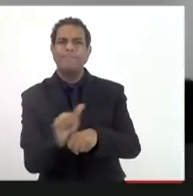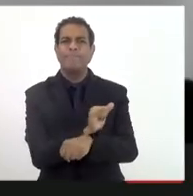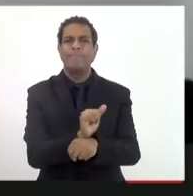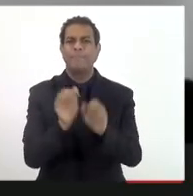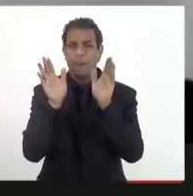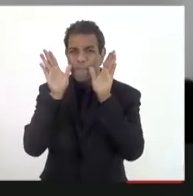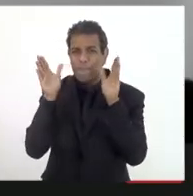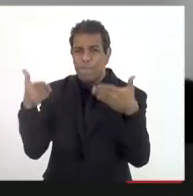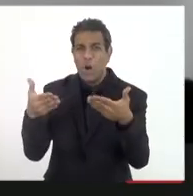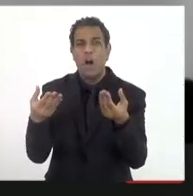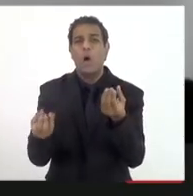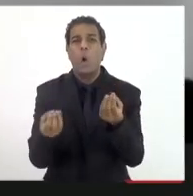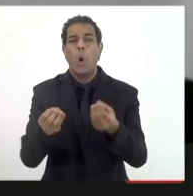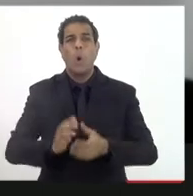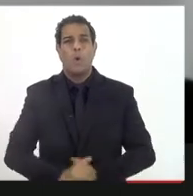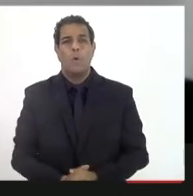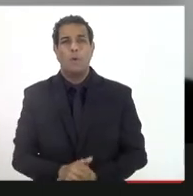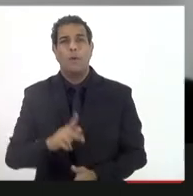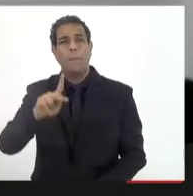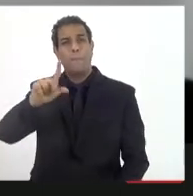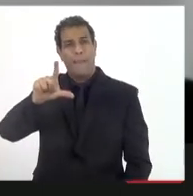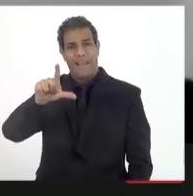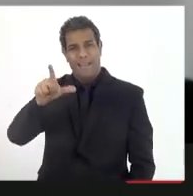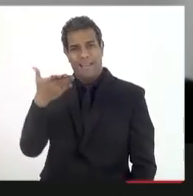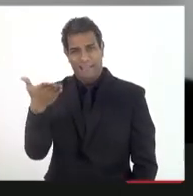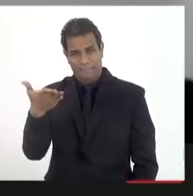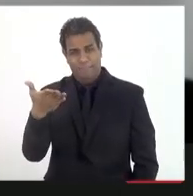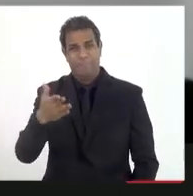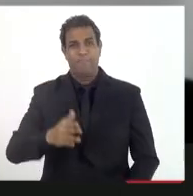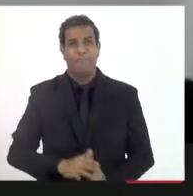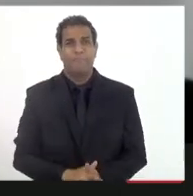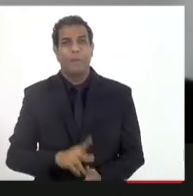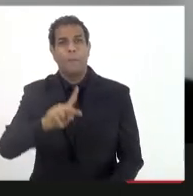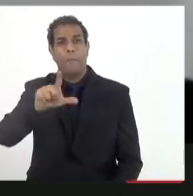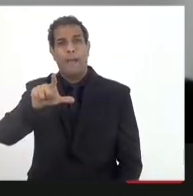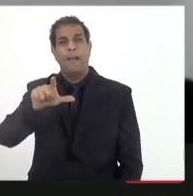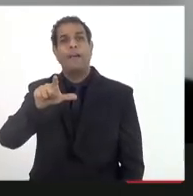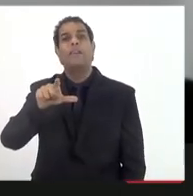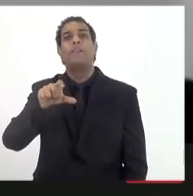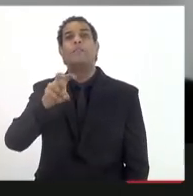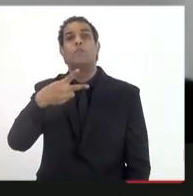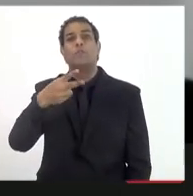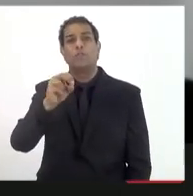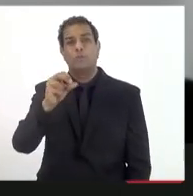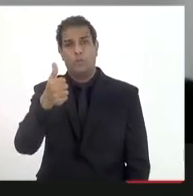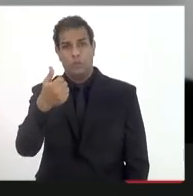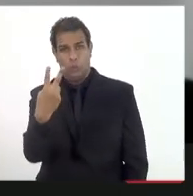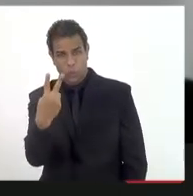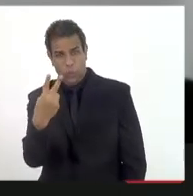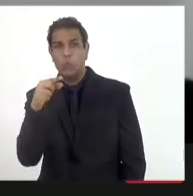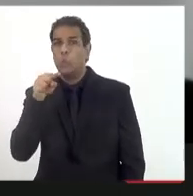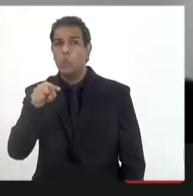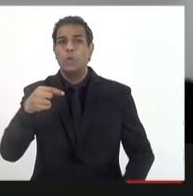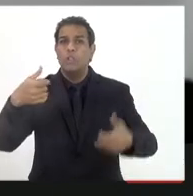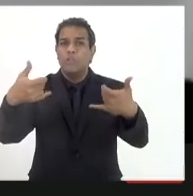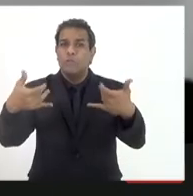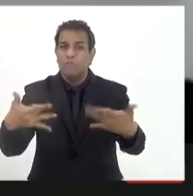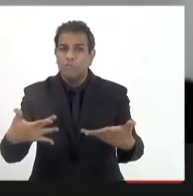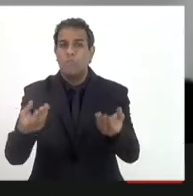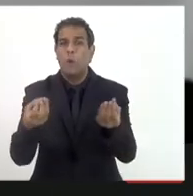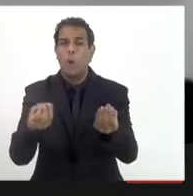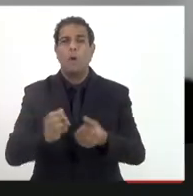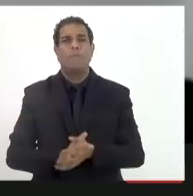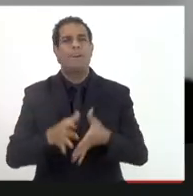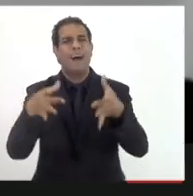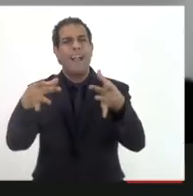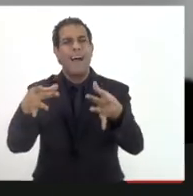focadas aqui no PL, né? No PLC 42 de 2021, que vai, enfim,